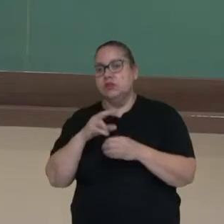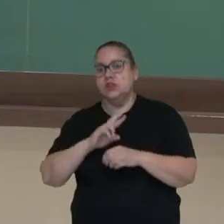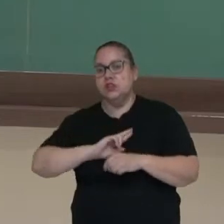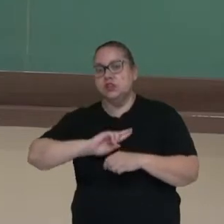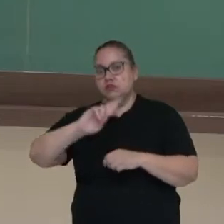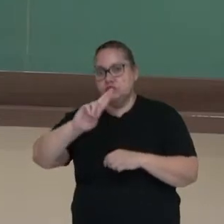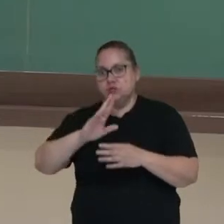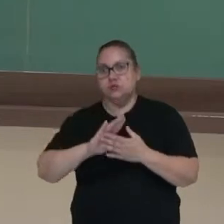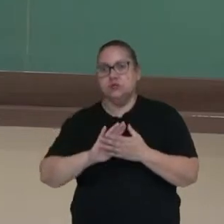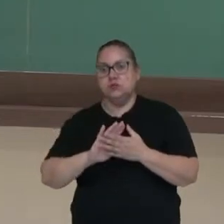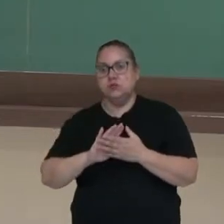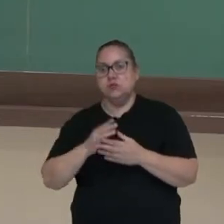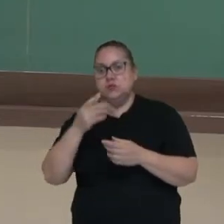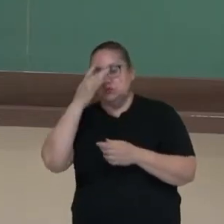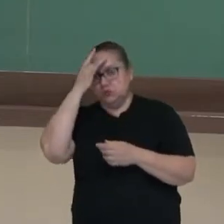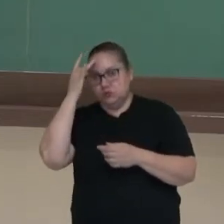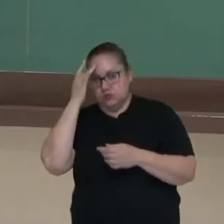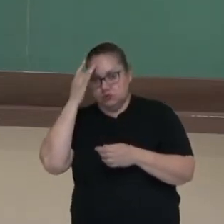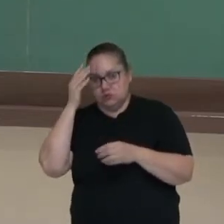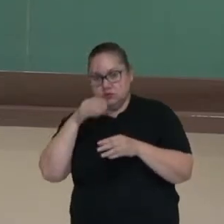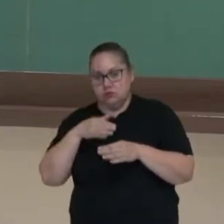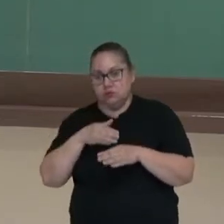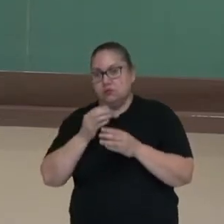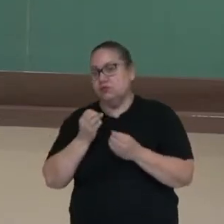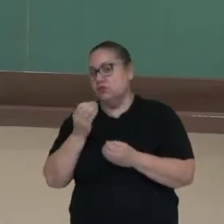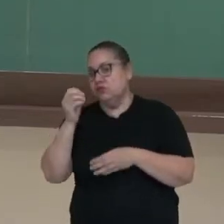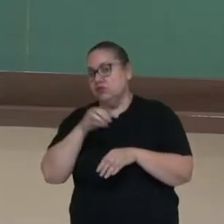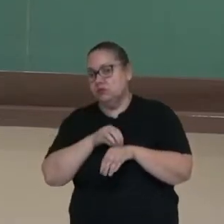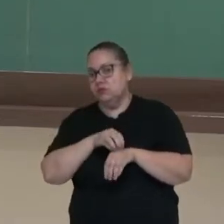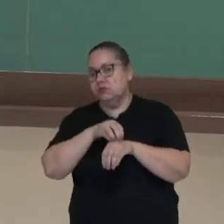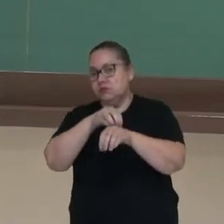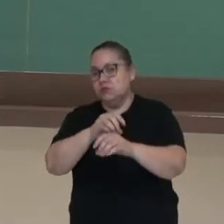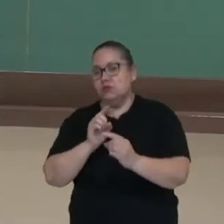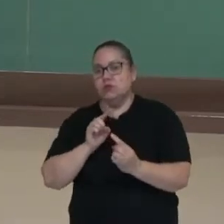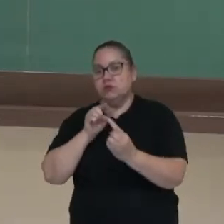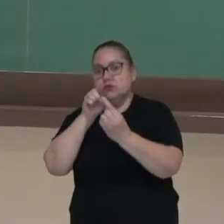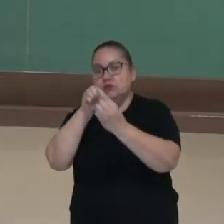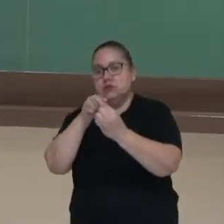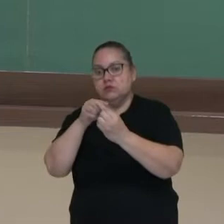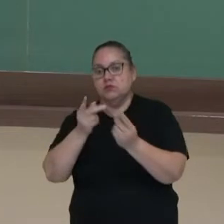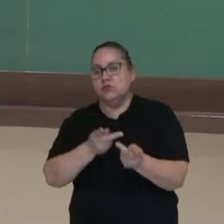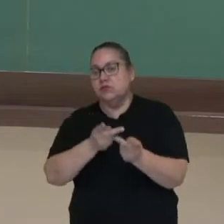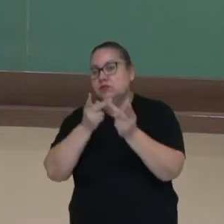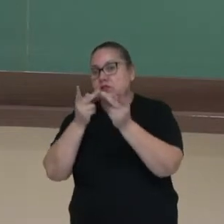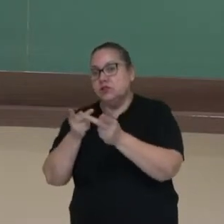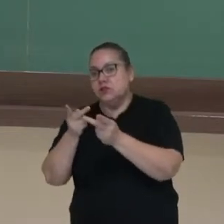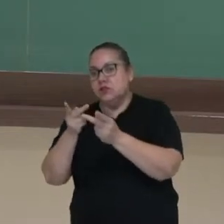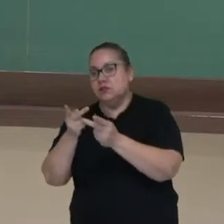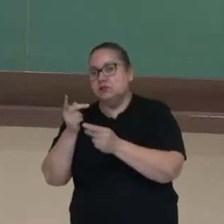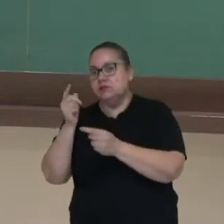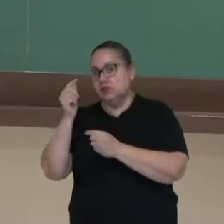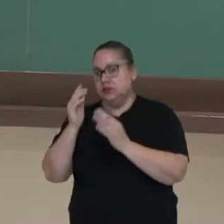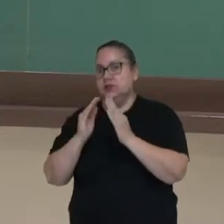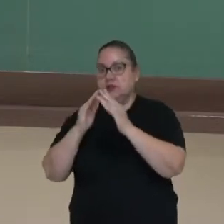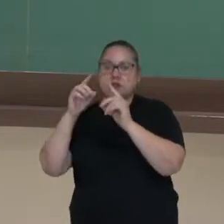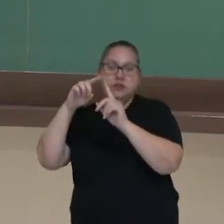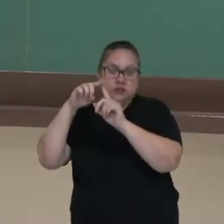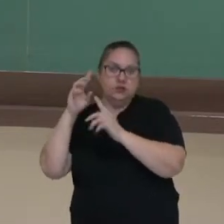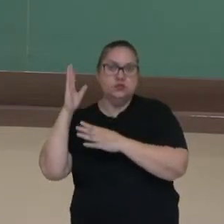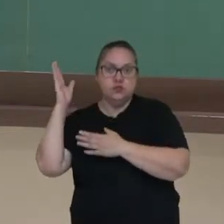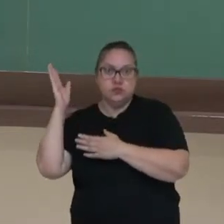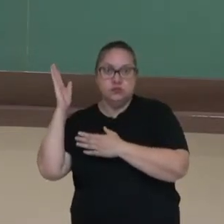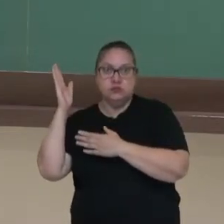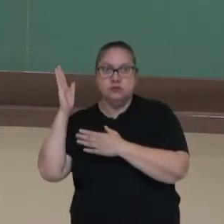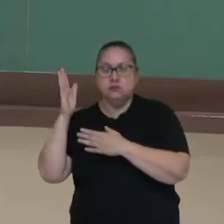religioso, onde as pessoas que se deslocam até a cidade tem por objetivo central visitar o Santuário Nacional